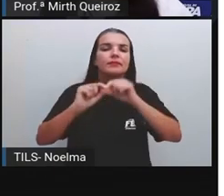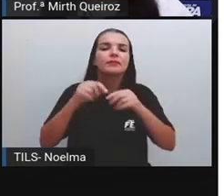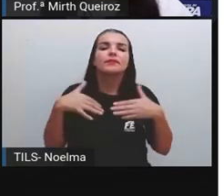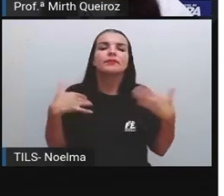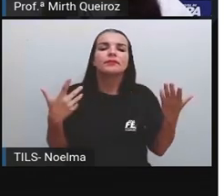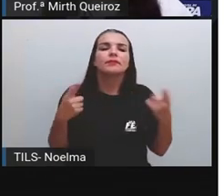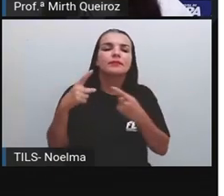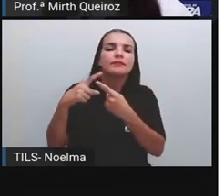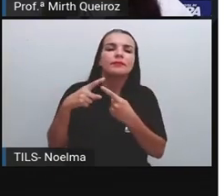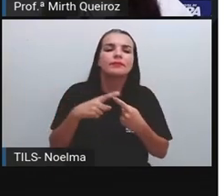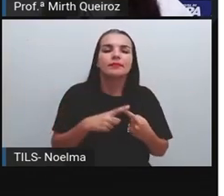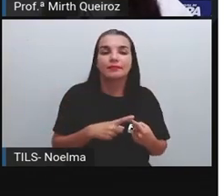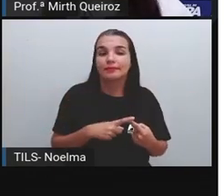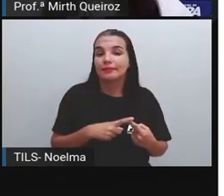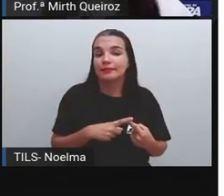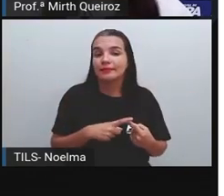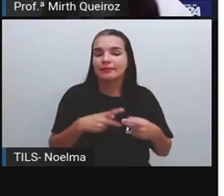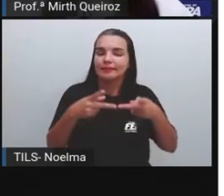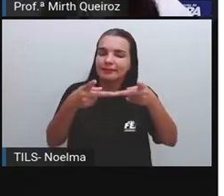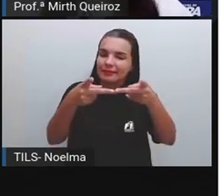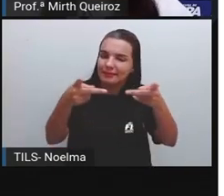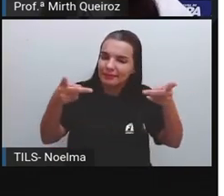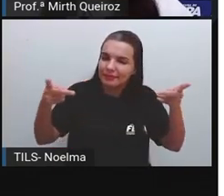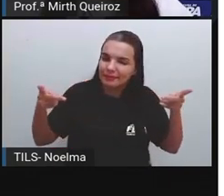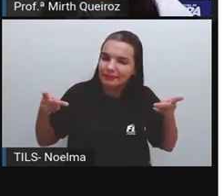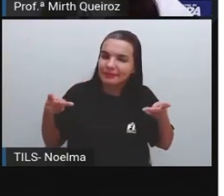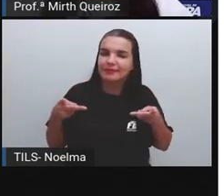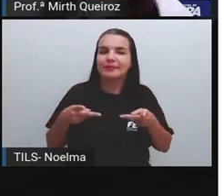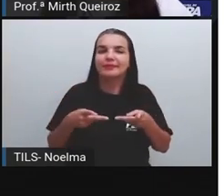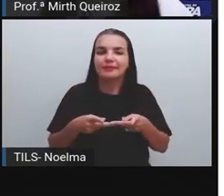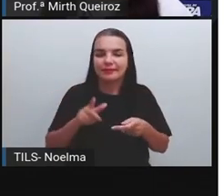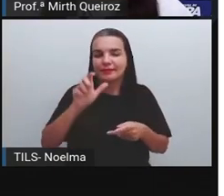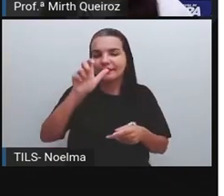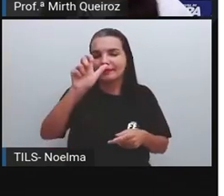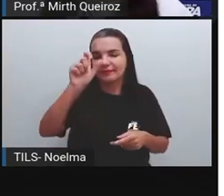Este é o gráfico de setores, né?